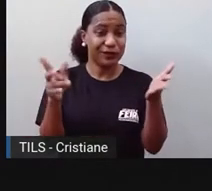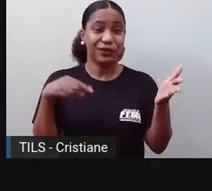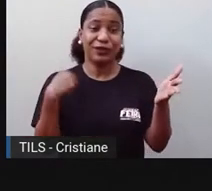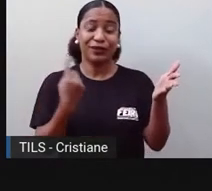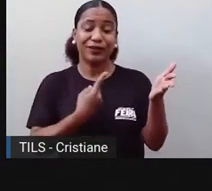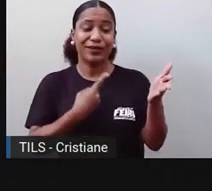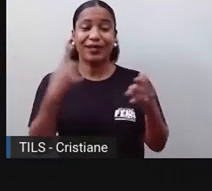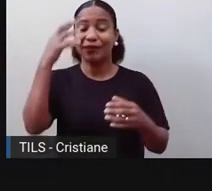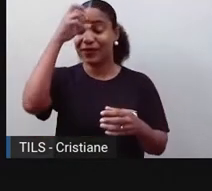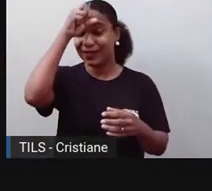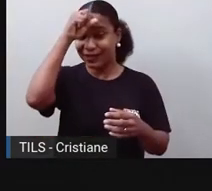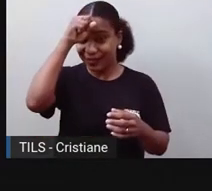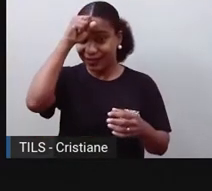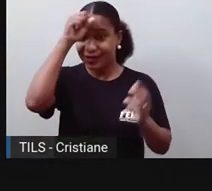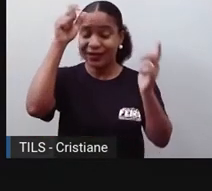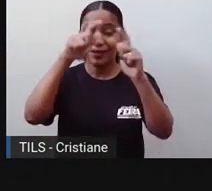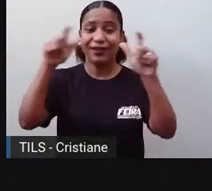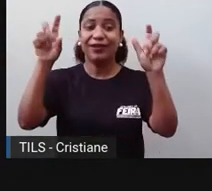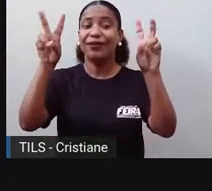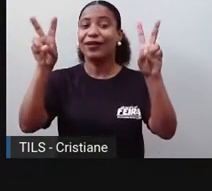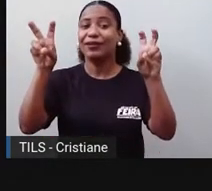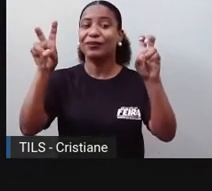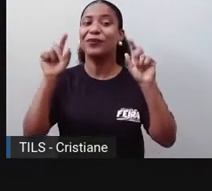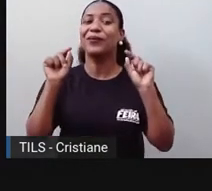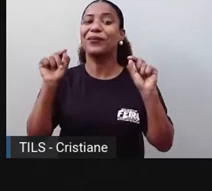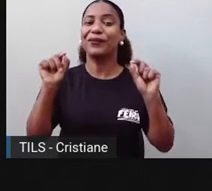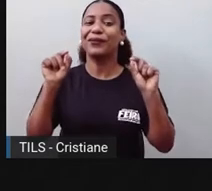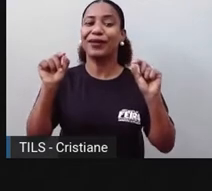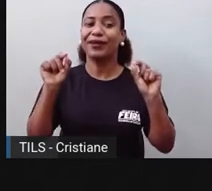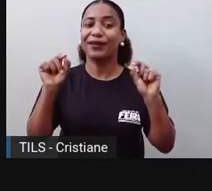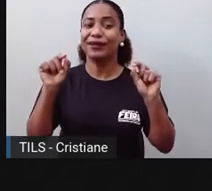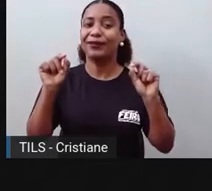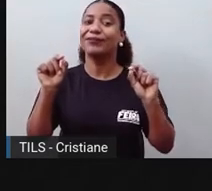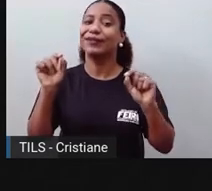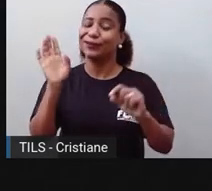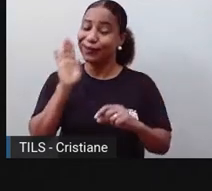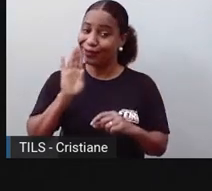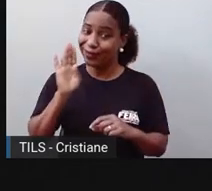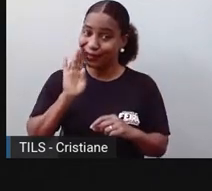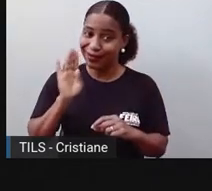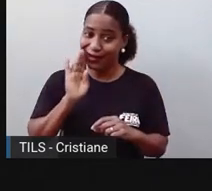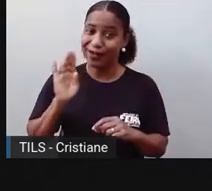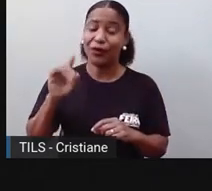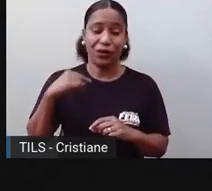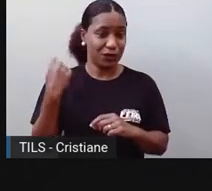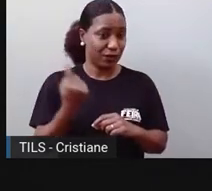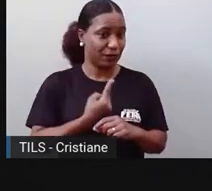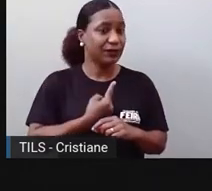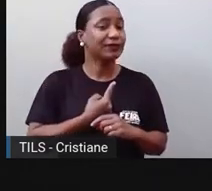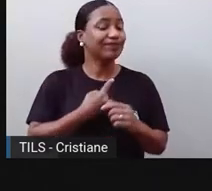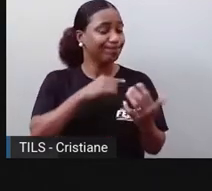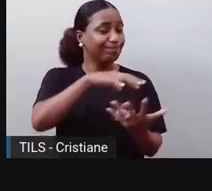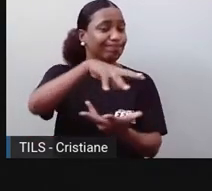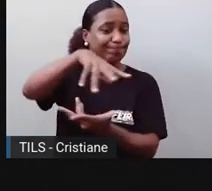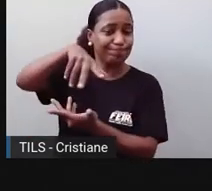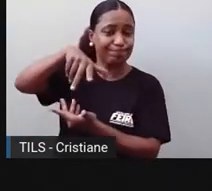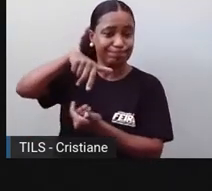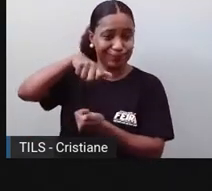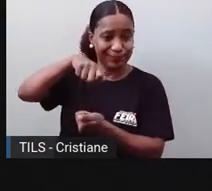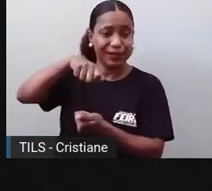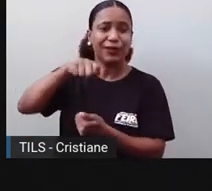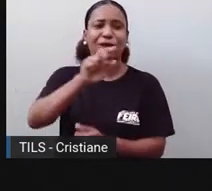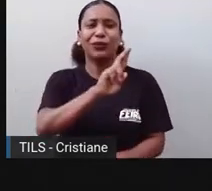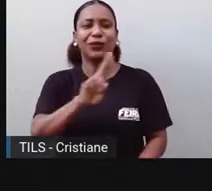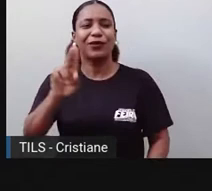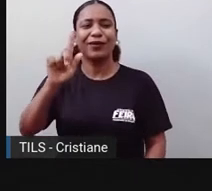sobre um assunto bastante legal, que faz, vamos dizer assim, parte da vida de todo mundo agora, que é a globalização,